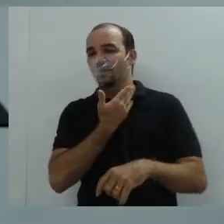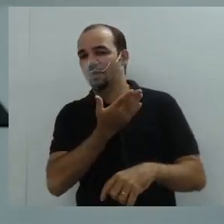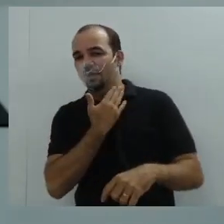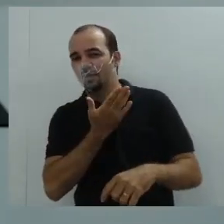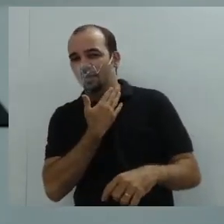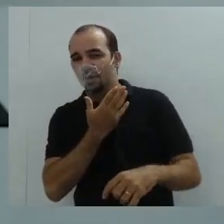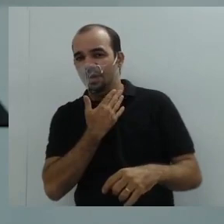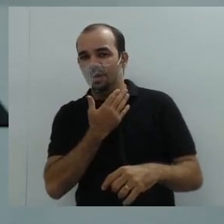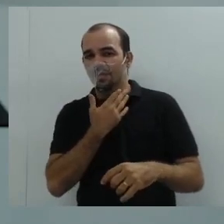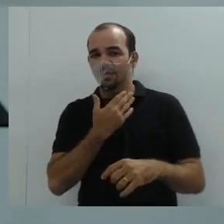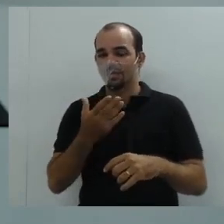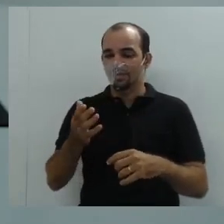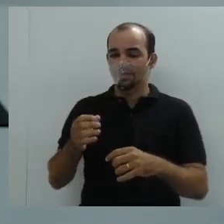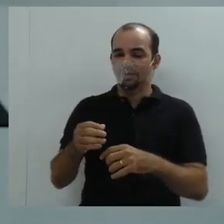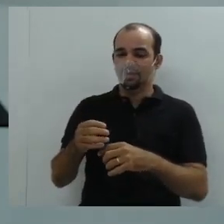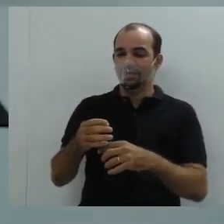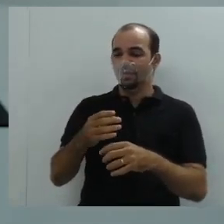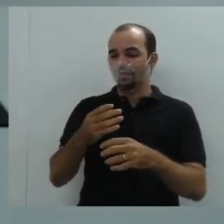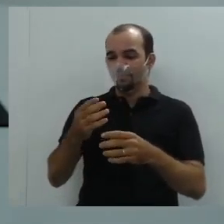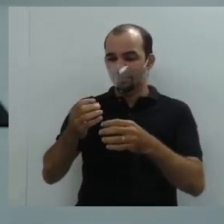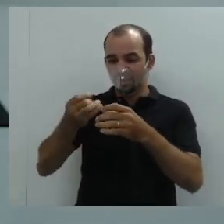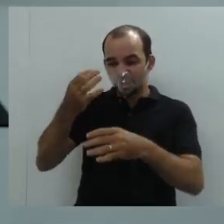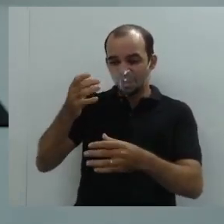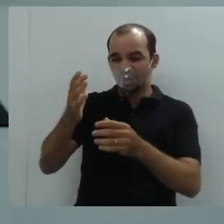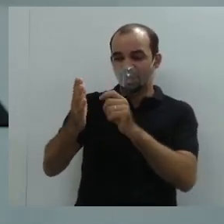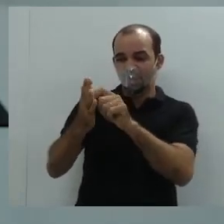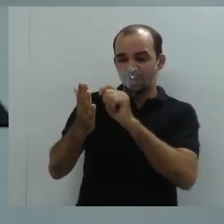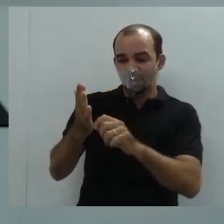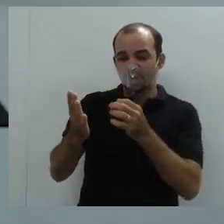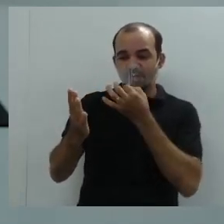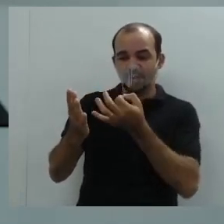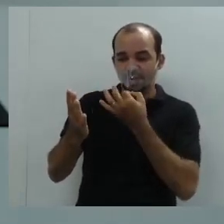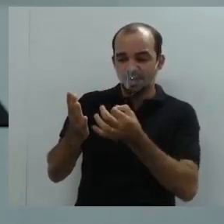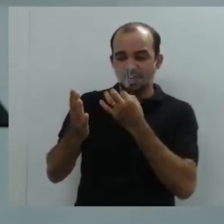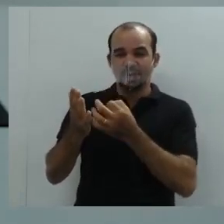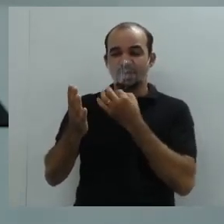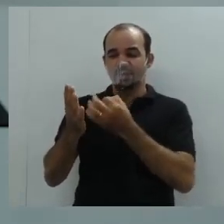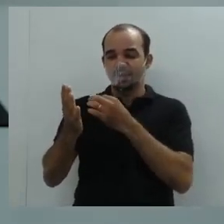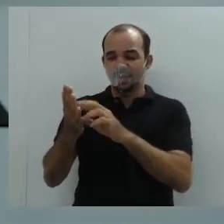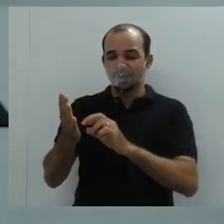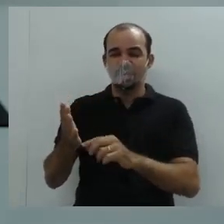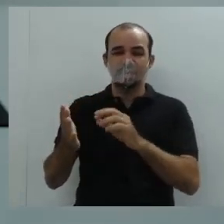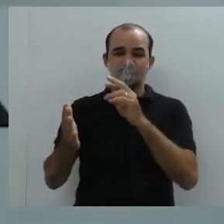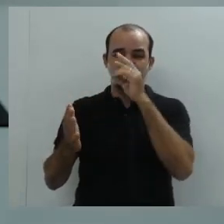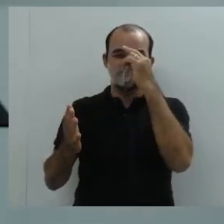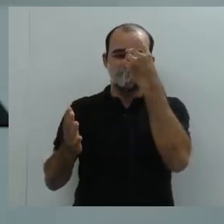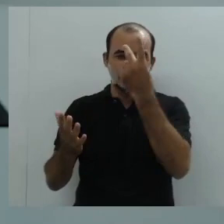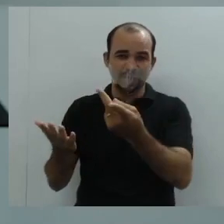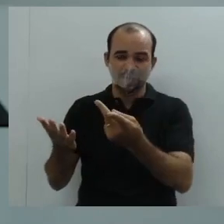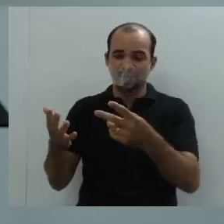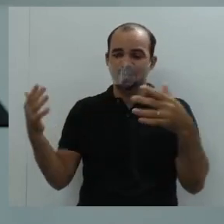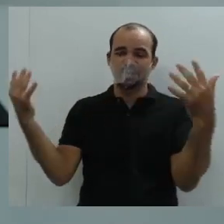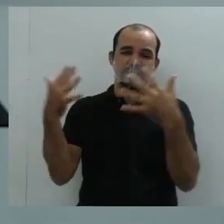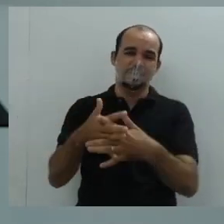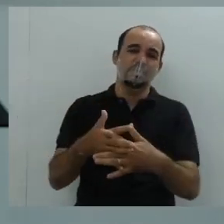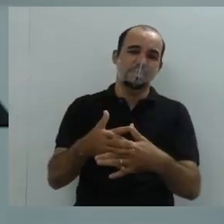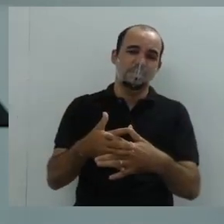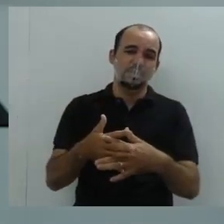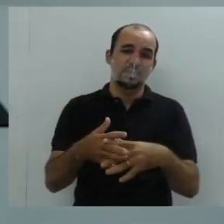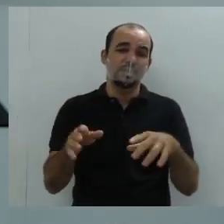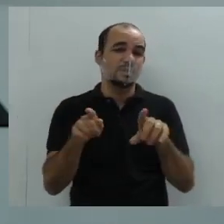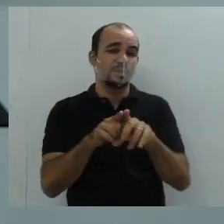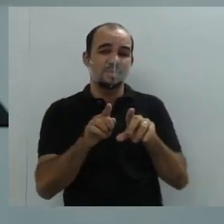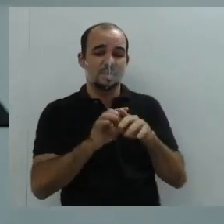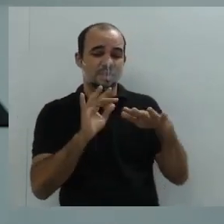gente acaba perdendo uma amizade ou outra por conta disso. E o Facebook então, que virou um campo de guerra. Para cada um que busque